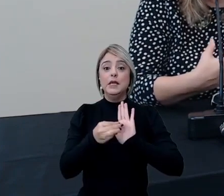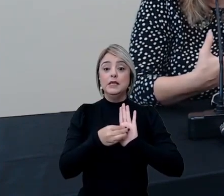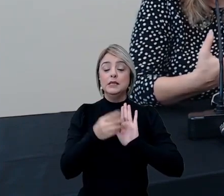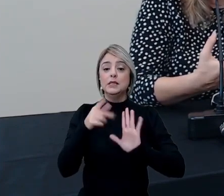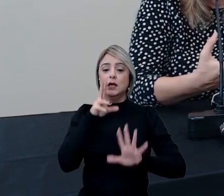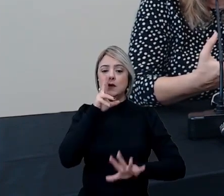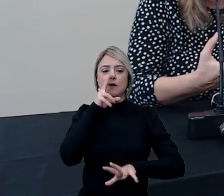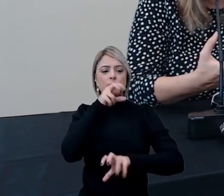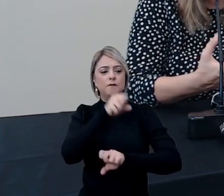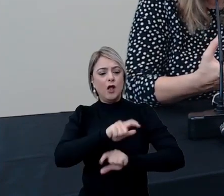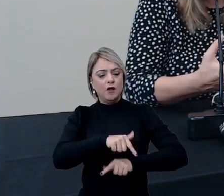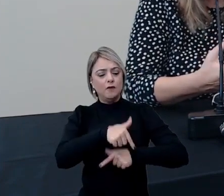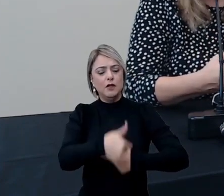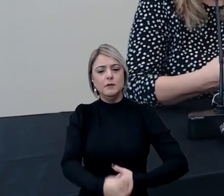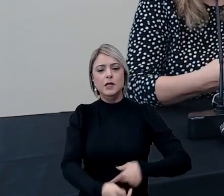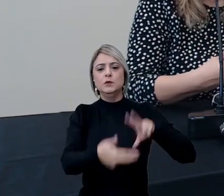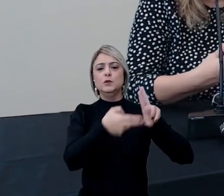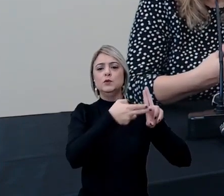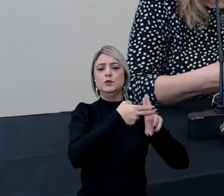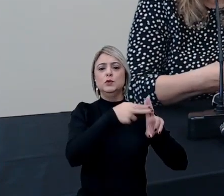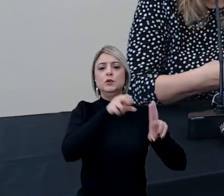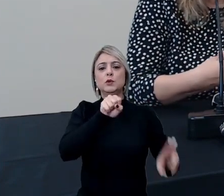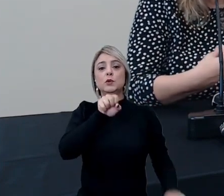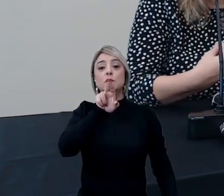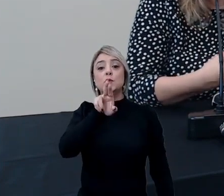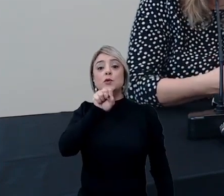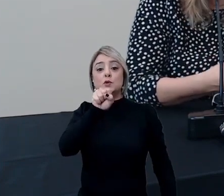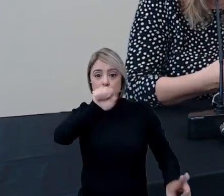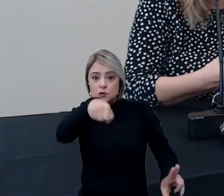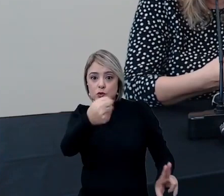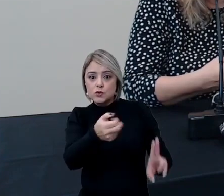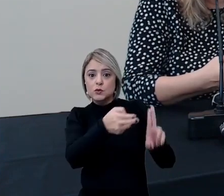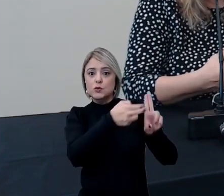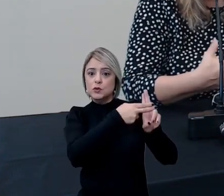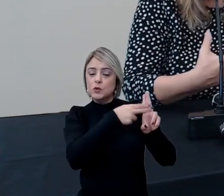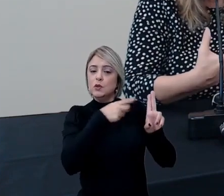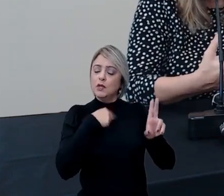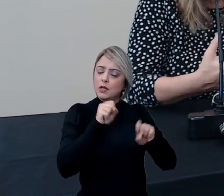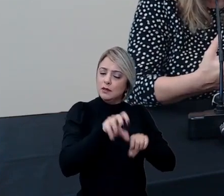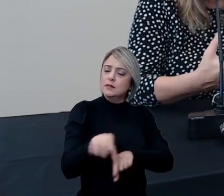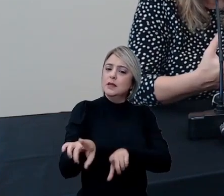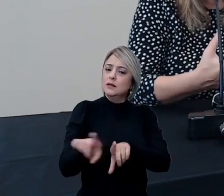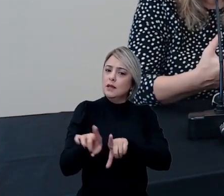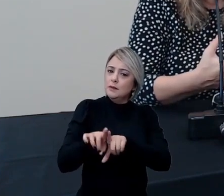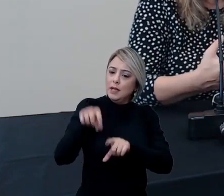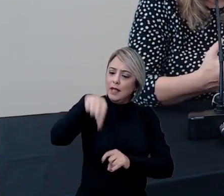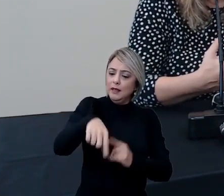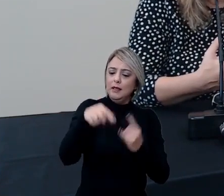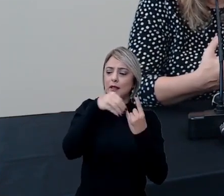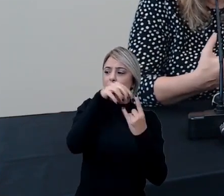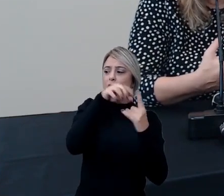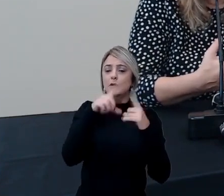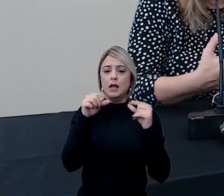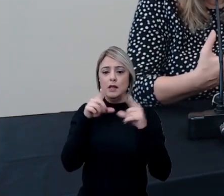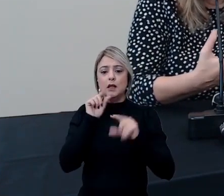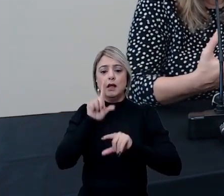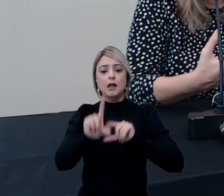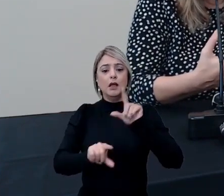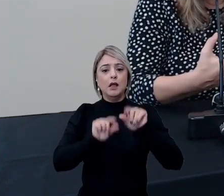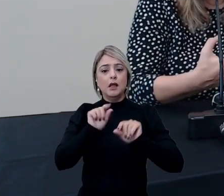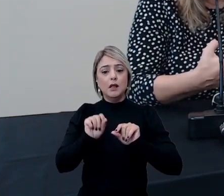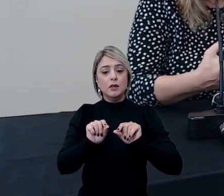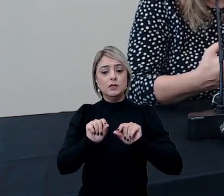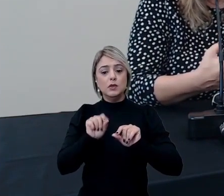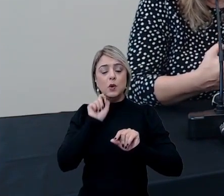do fortalecimento do SUS, de uma missão educacional da nossa unidade, com a escolha de